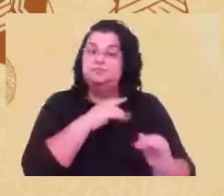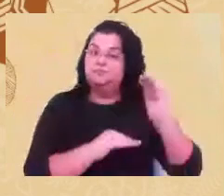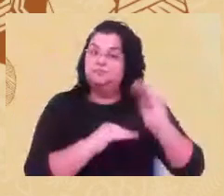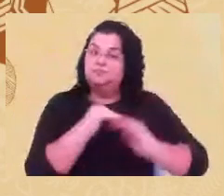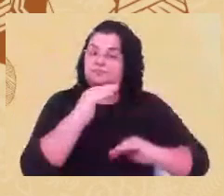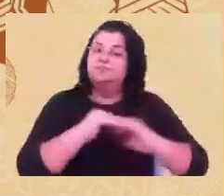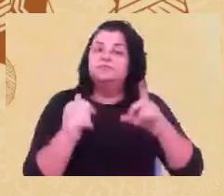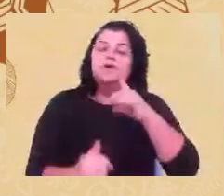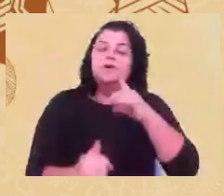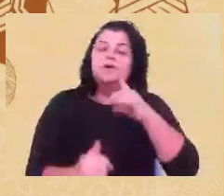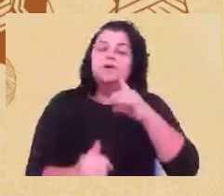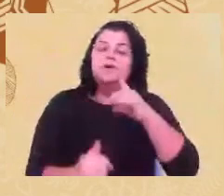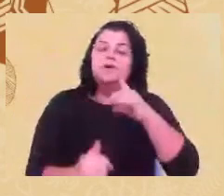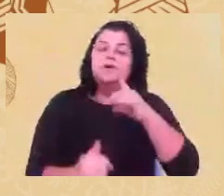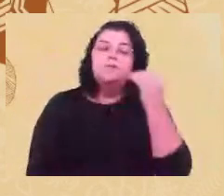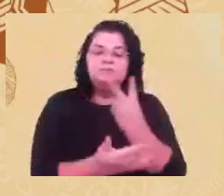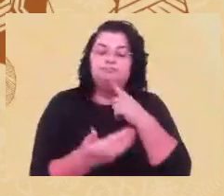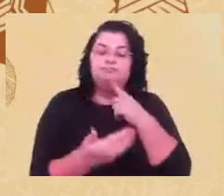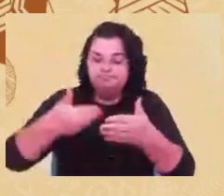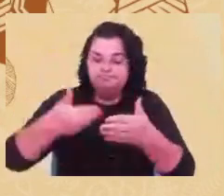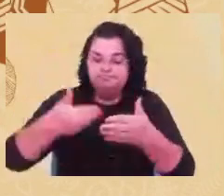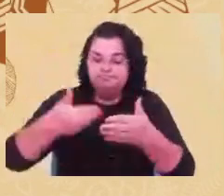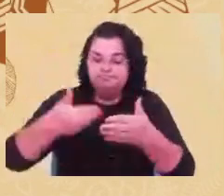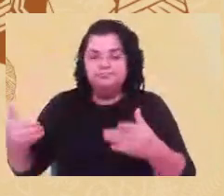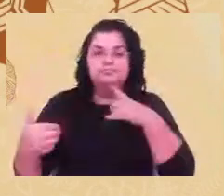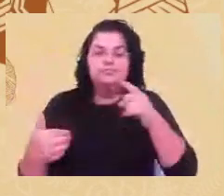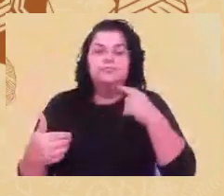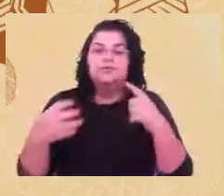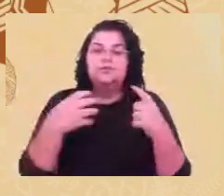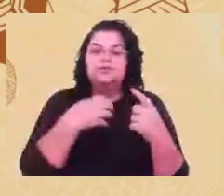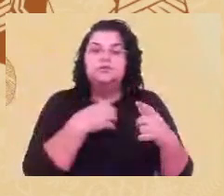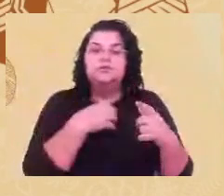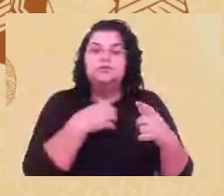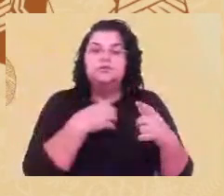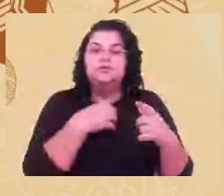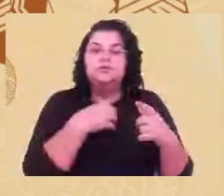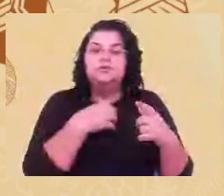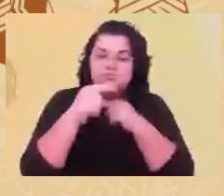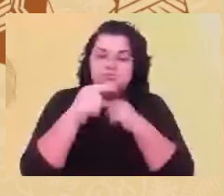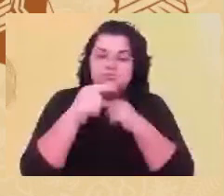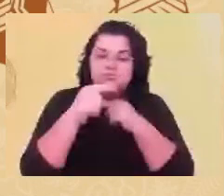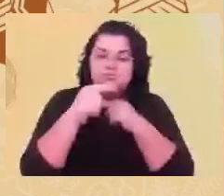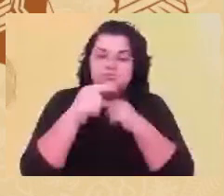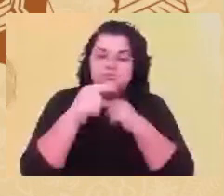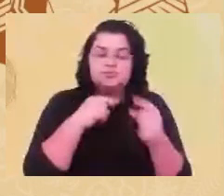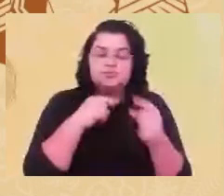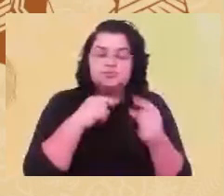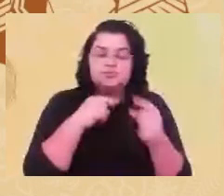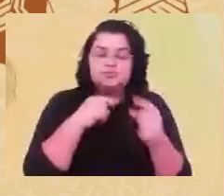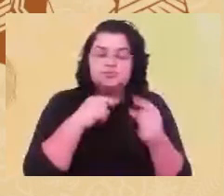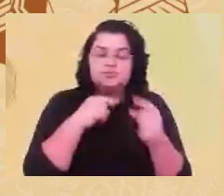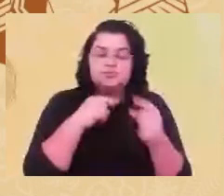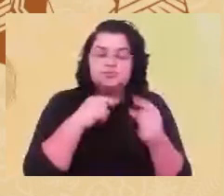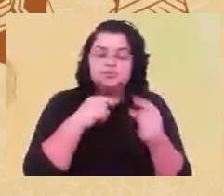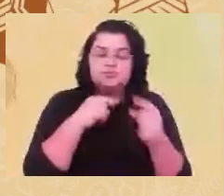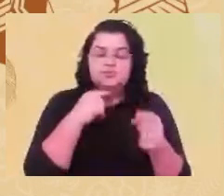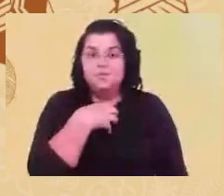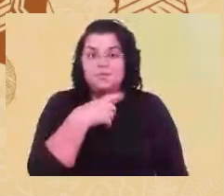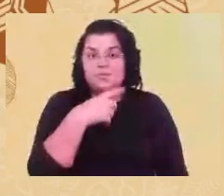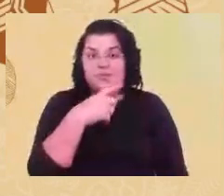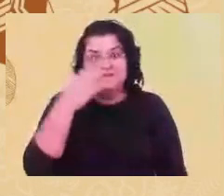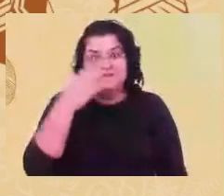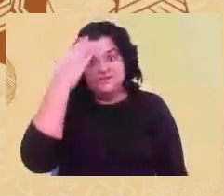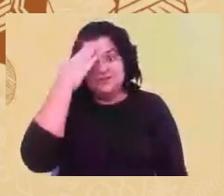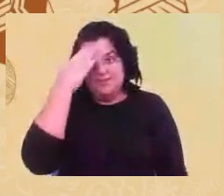estratégias que dificultam que determinadas formas de saber sejam acessadas